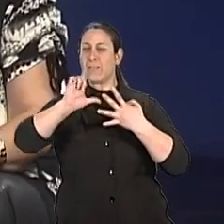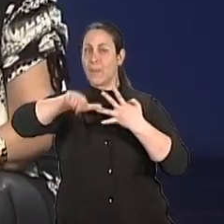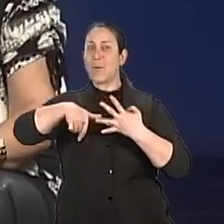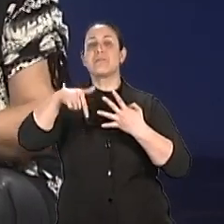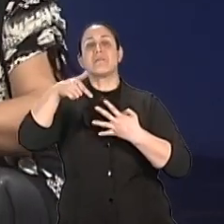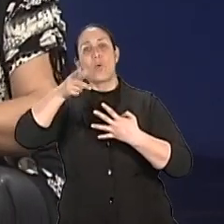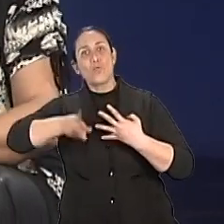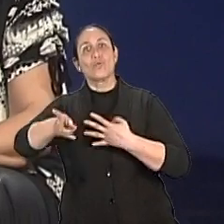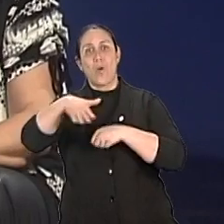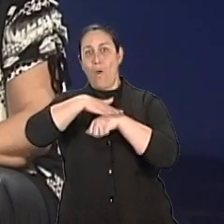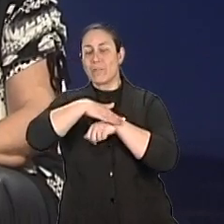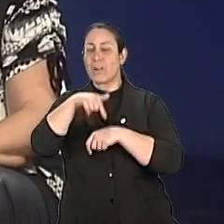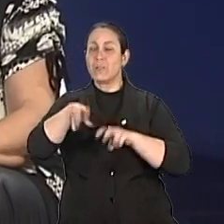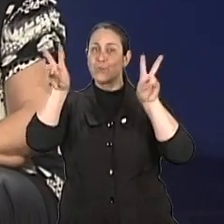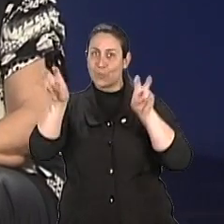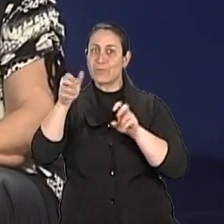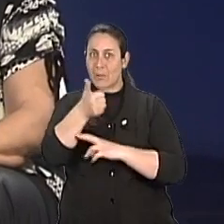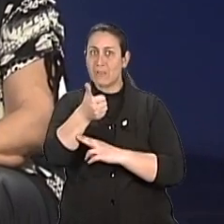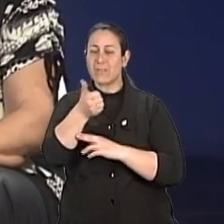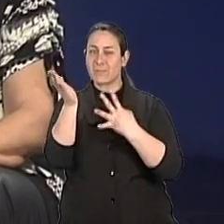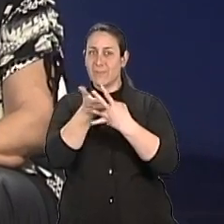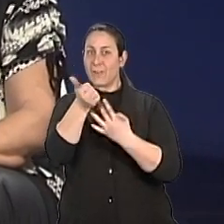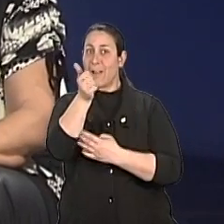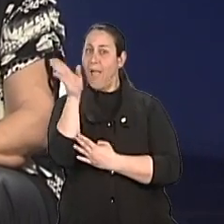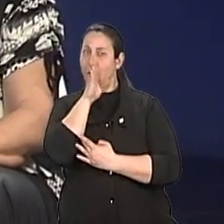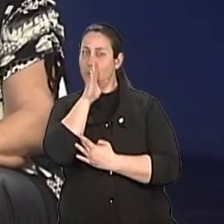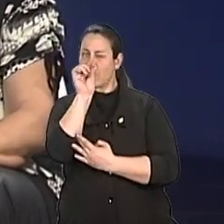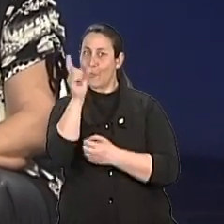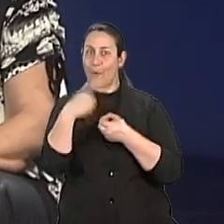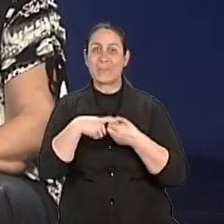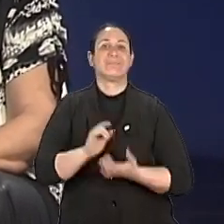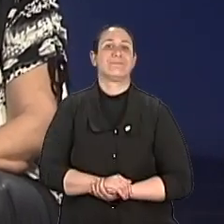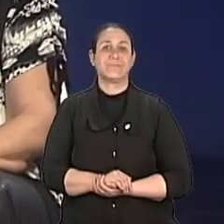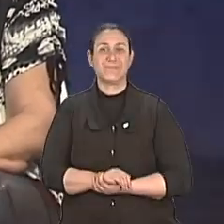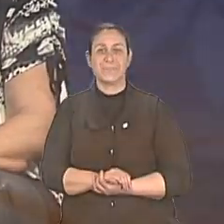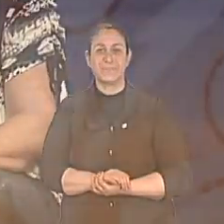parte do programa para continuar conversando esse assunto. O intervalo é rápido e a gente já volta.